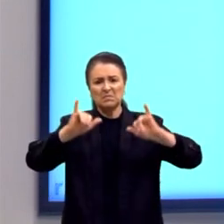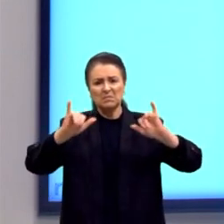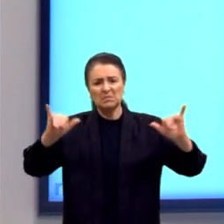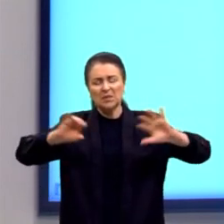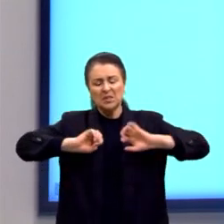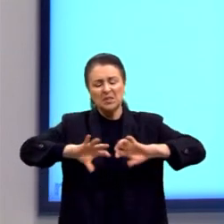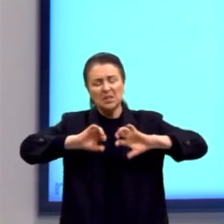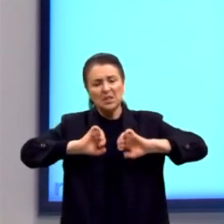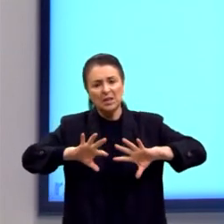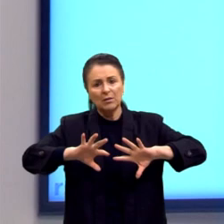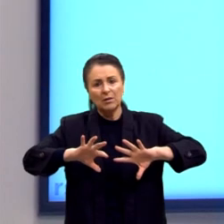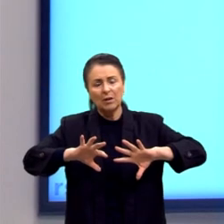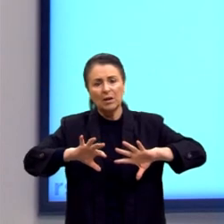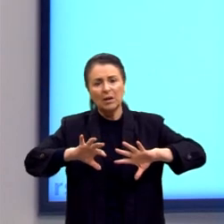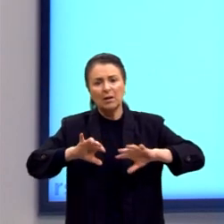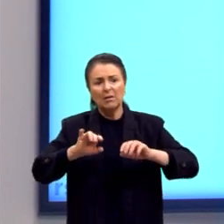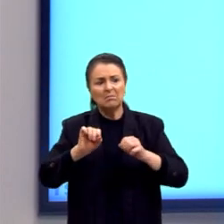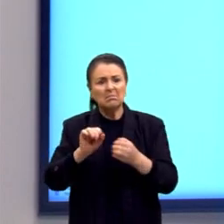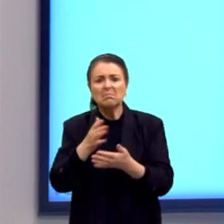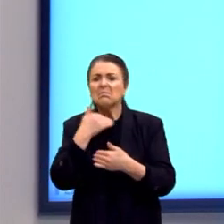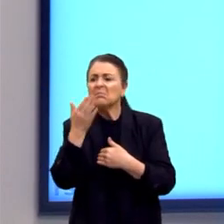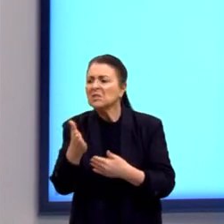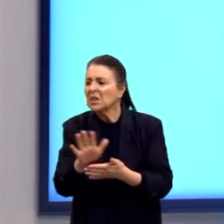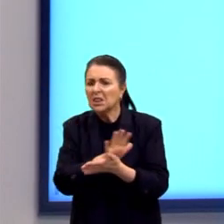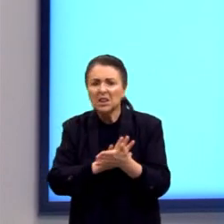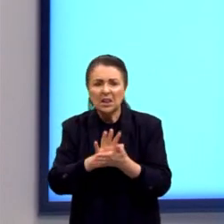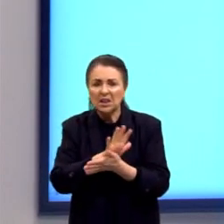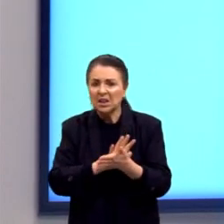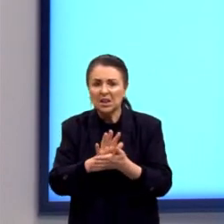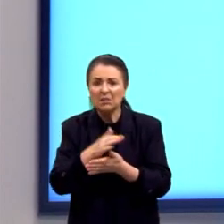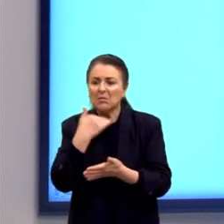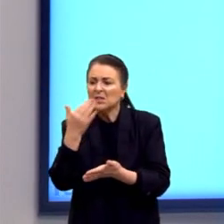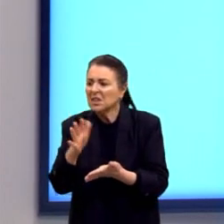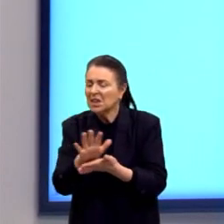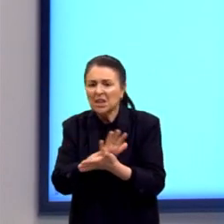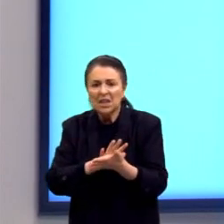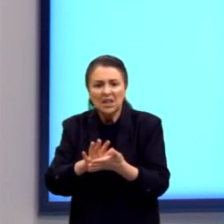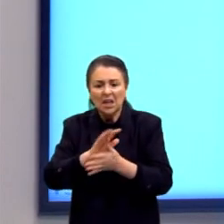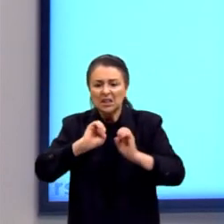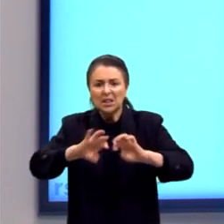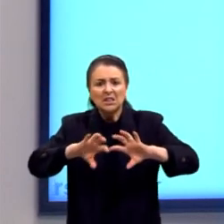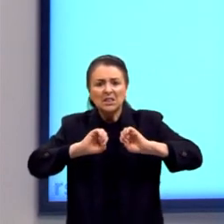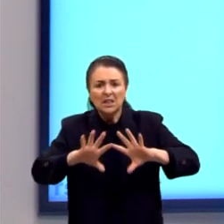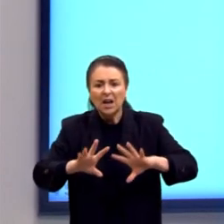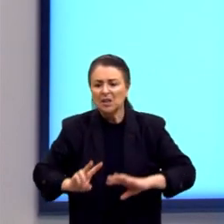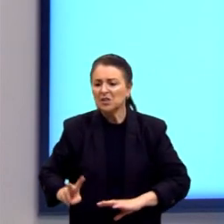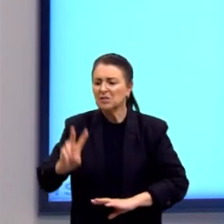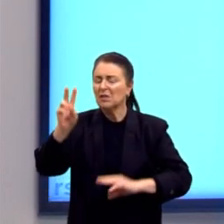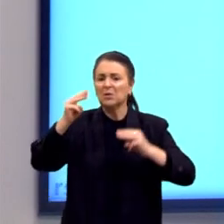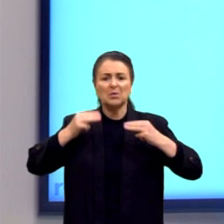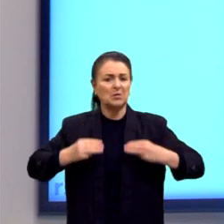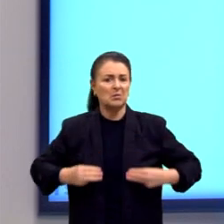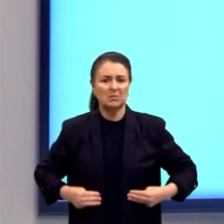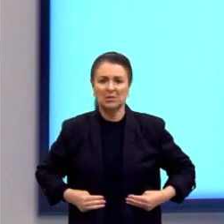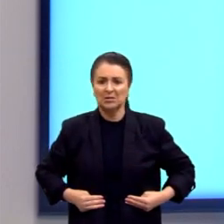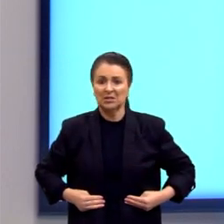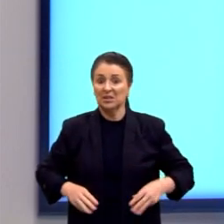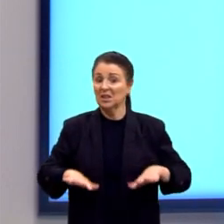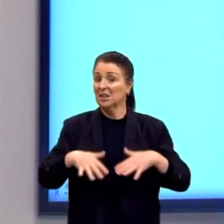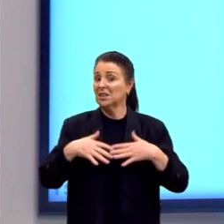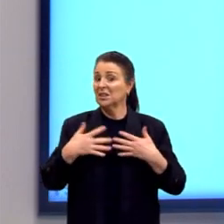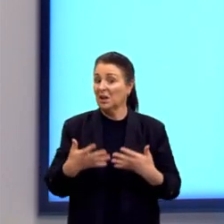valores que existem, levariam nada. Não levam nada. Nunca ninguém alcançou esses valores que foram pregados. Portanto,